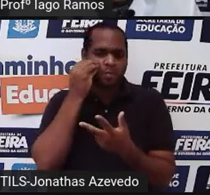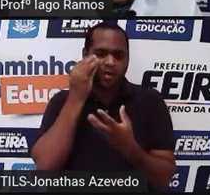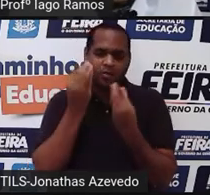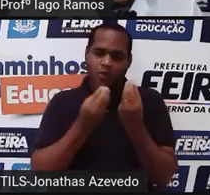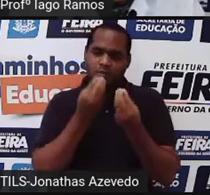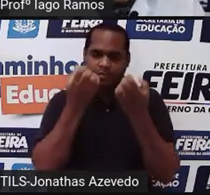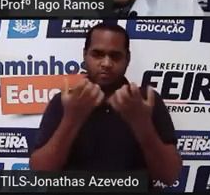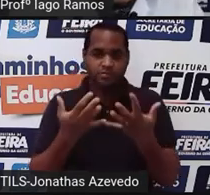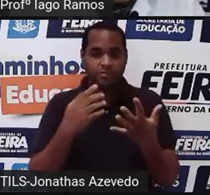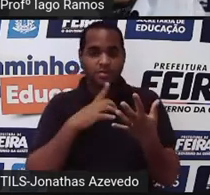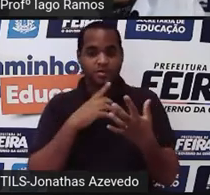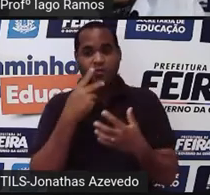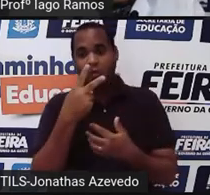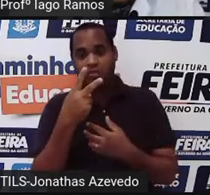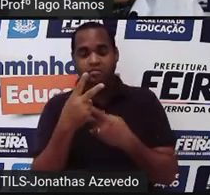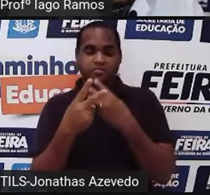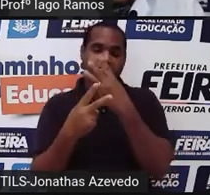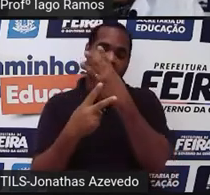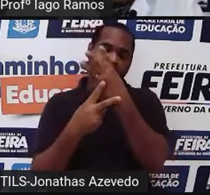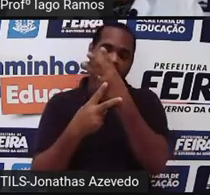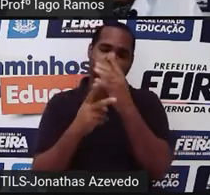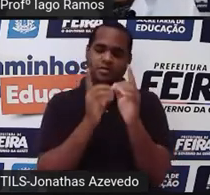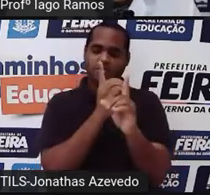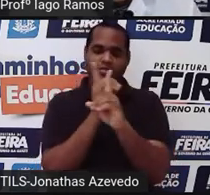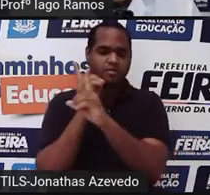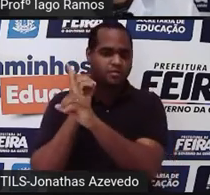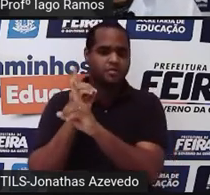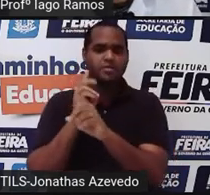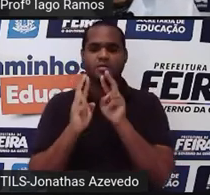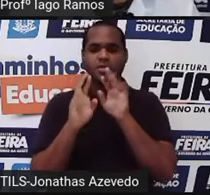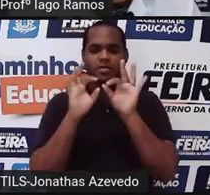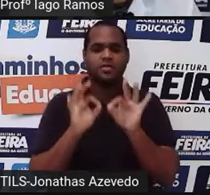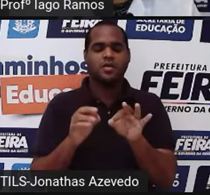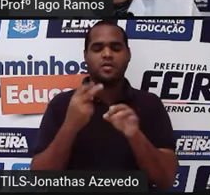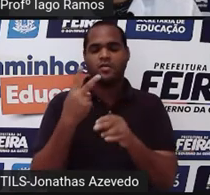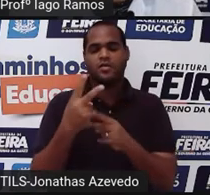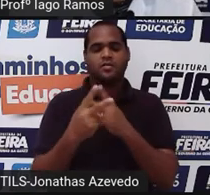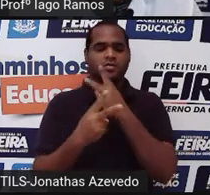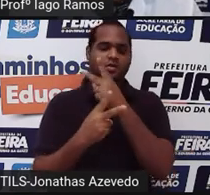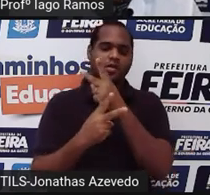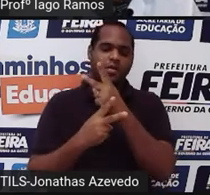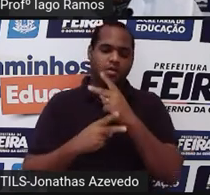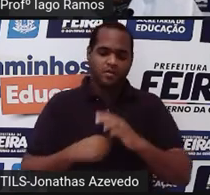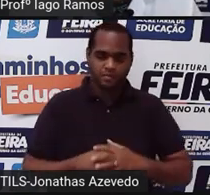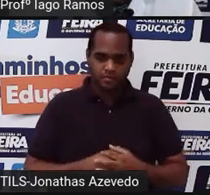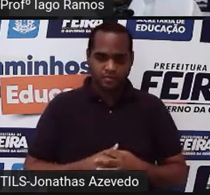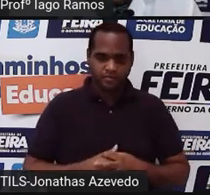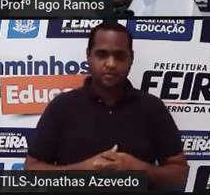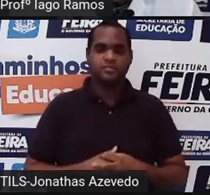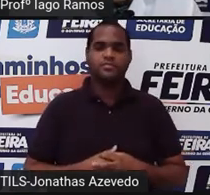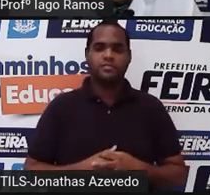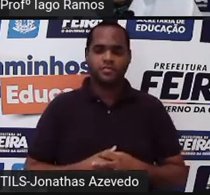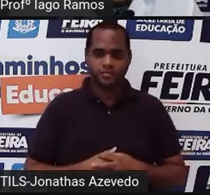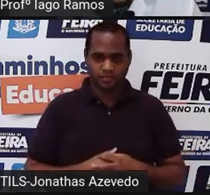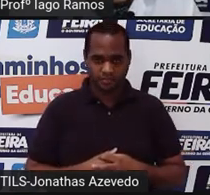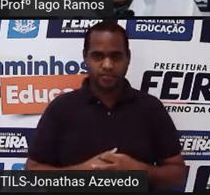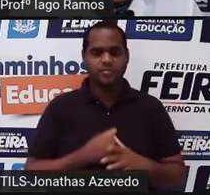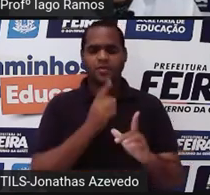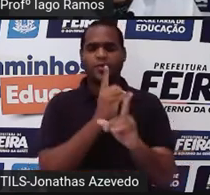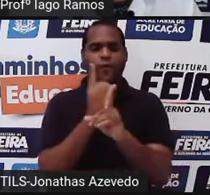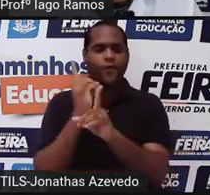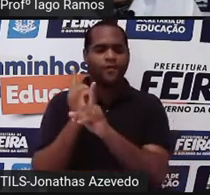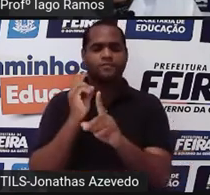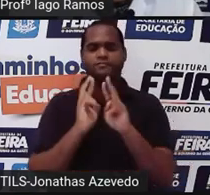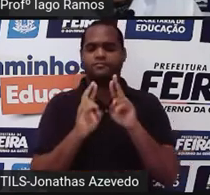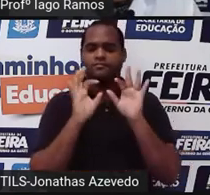do 2 elevado a 3, encontrar o resultado de 2 elevado a 2. E como é que eu encontro esse resultado, tá?